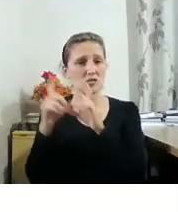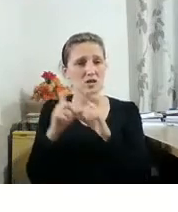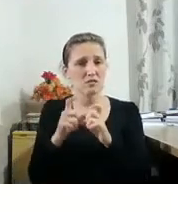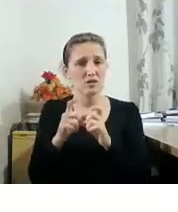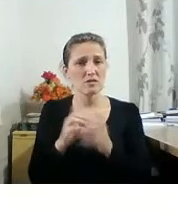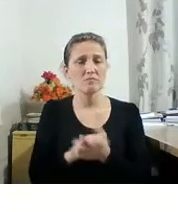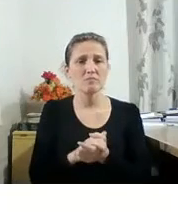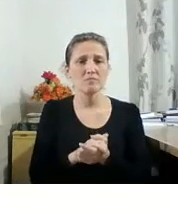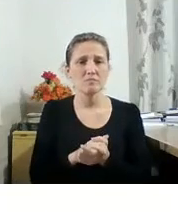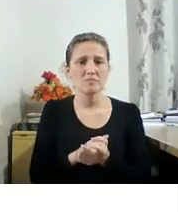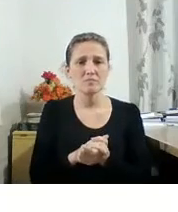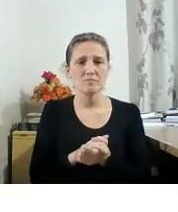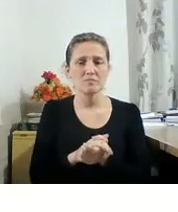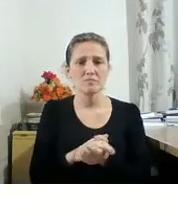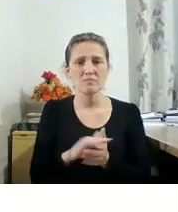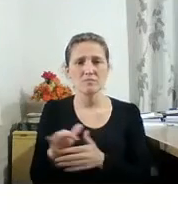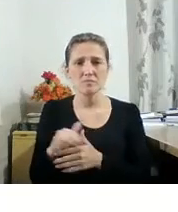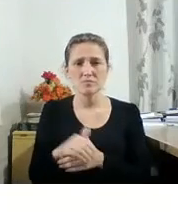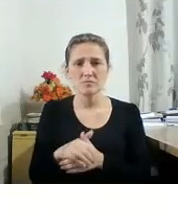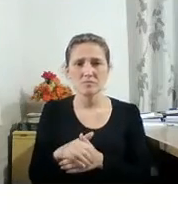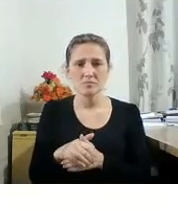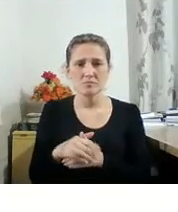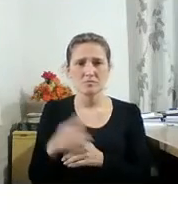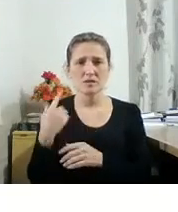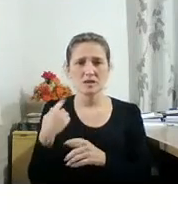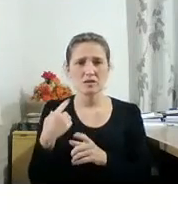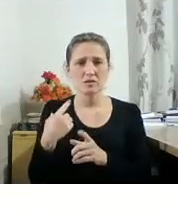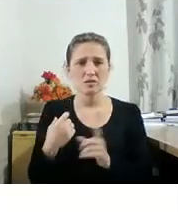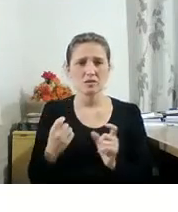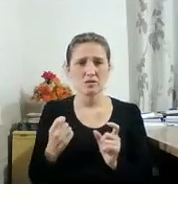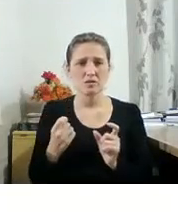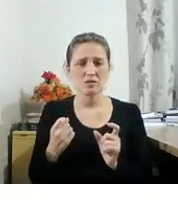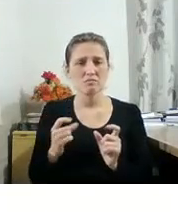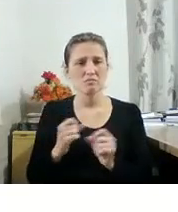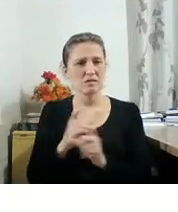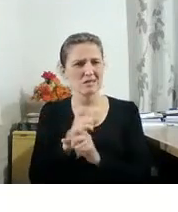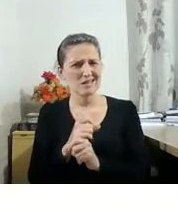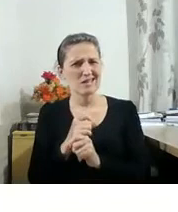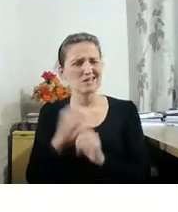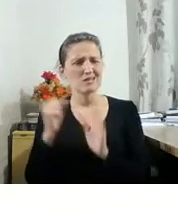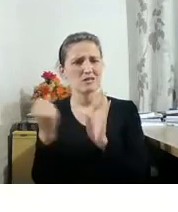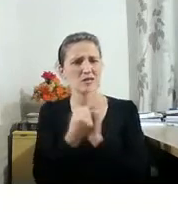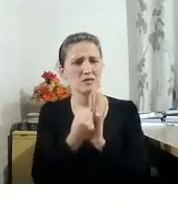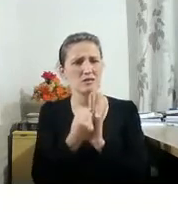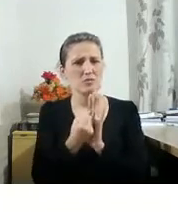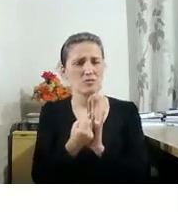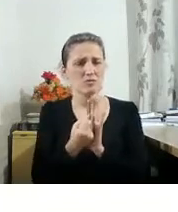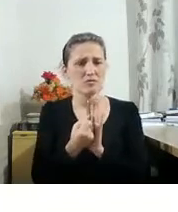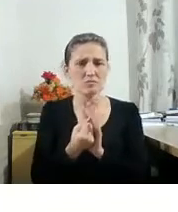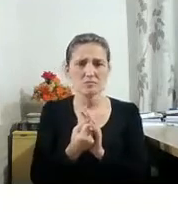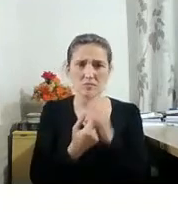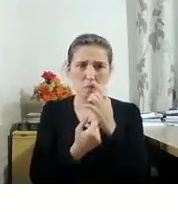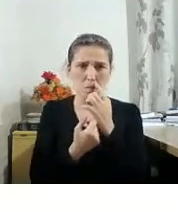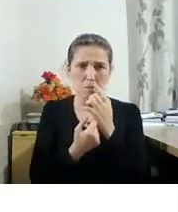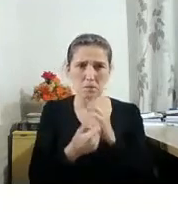que, na época, não tinha nem alcance para entender a simbologia que ele trazia naquelas imagens dele, né? A